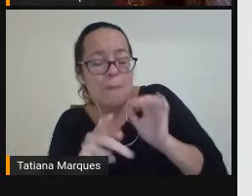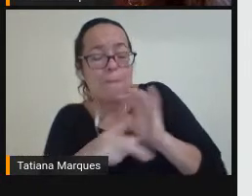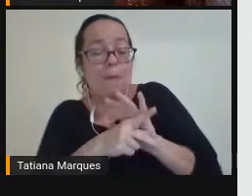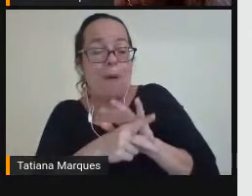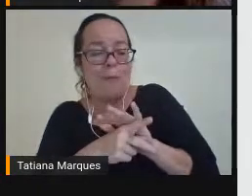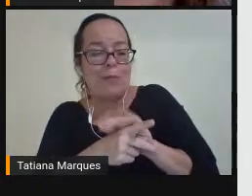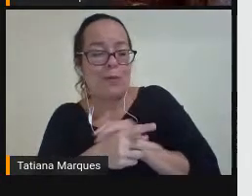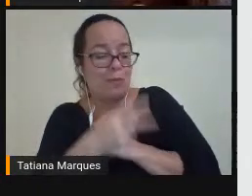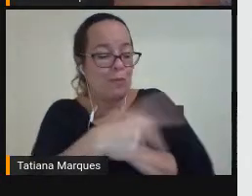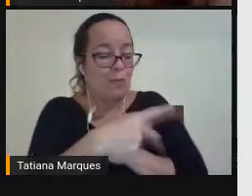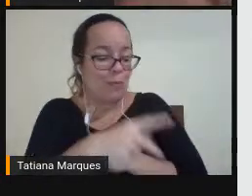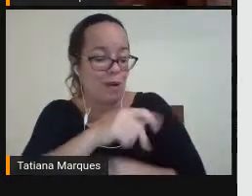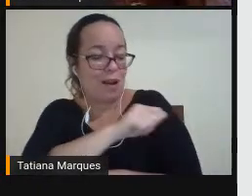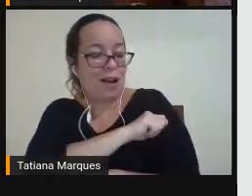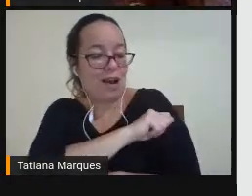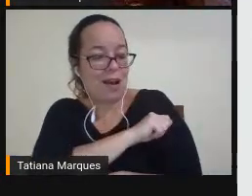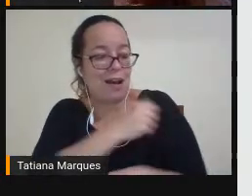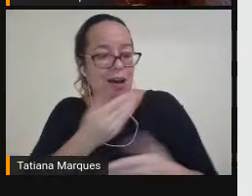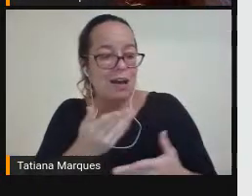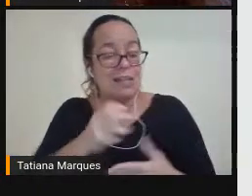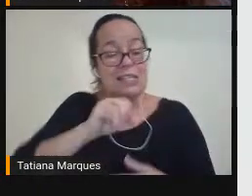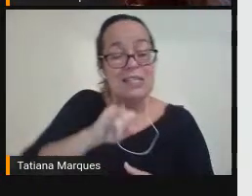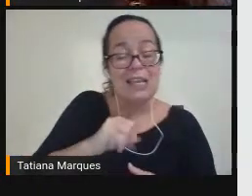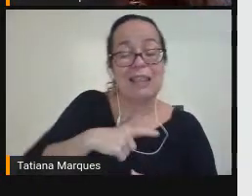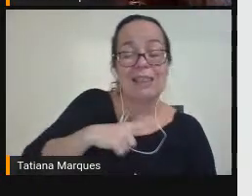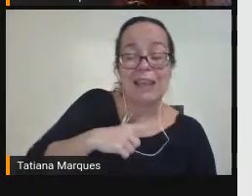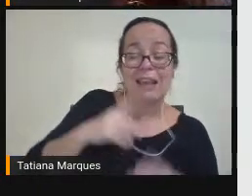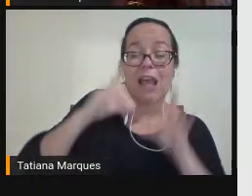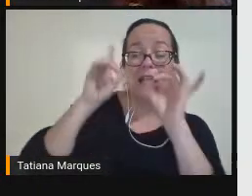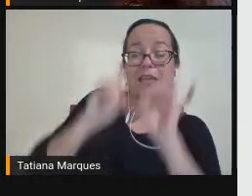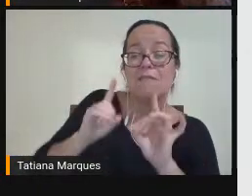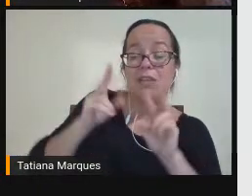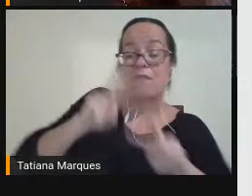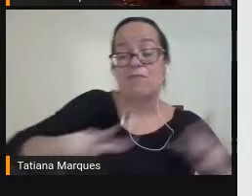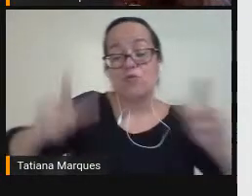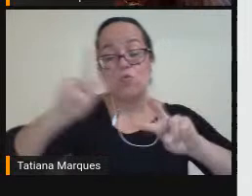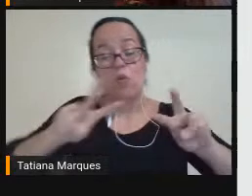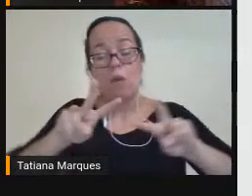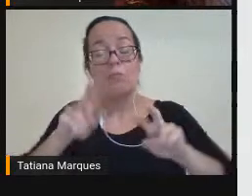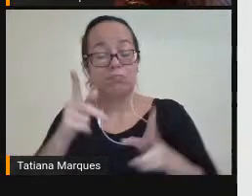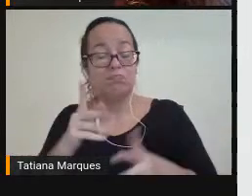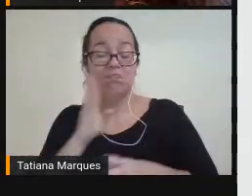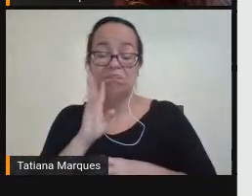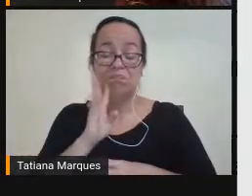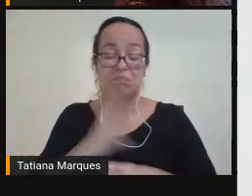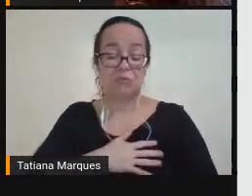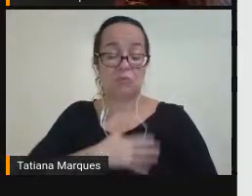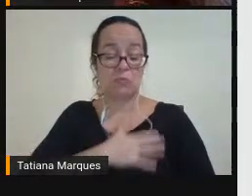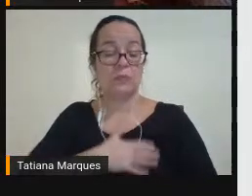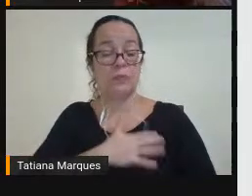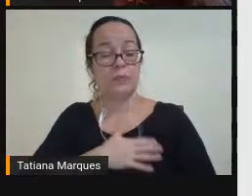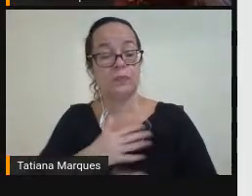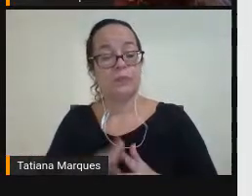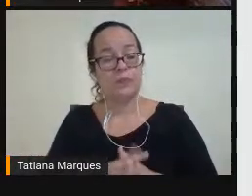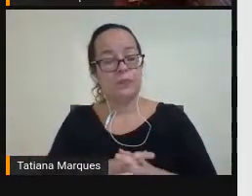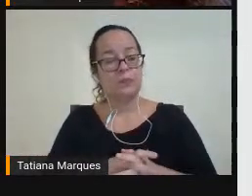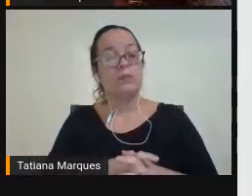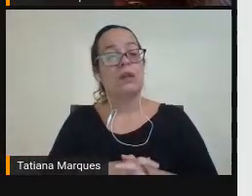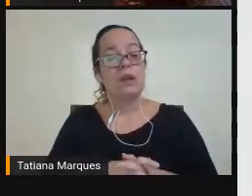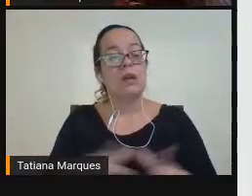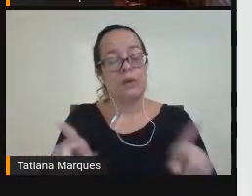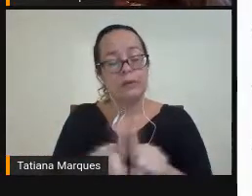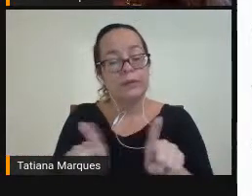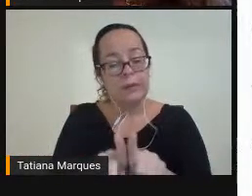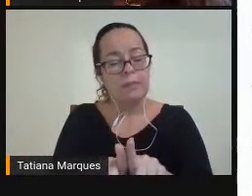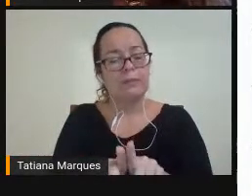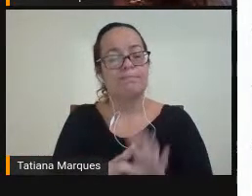para sua criança Que tem Deficiência visual Né Então é muito bacana É Queria compartilhar Isso daqui